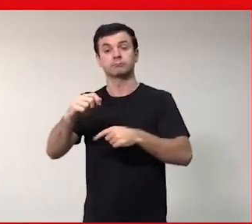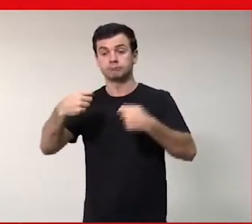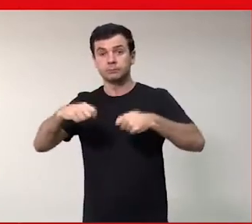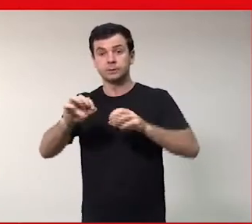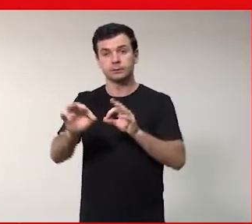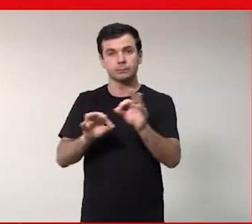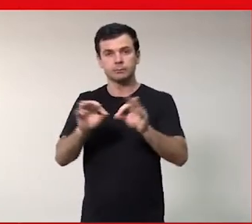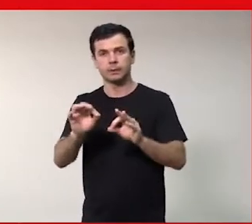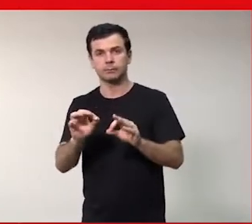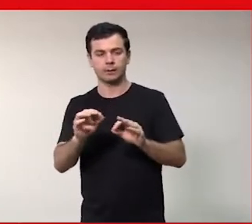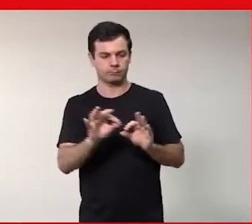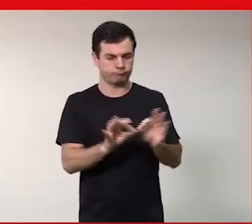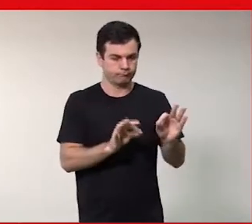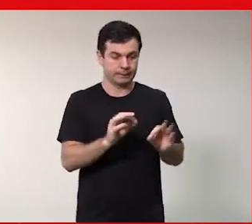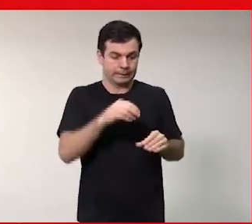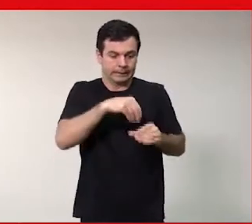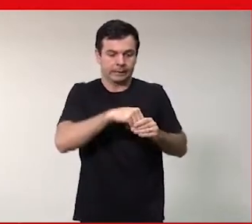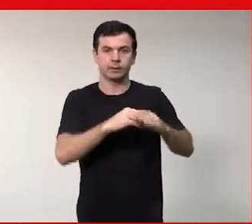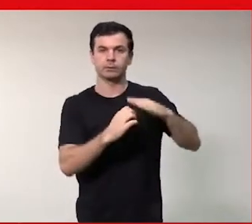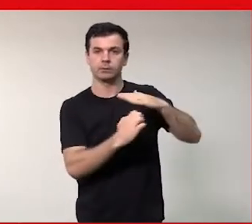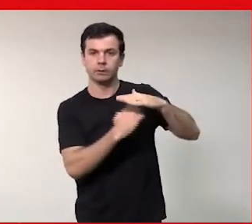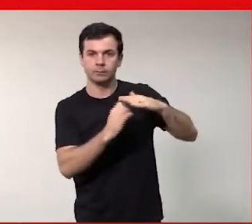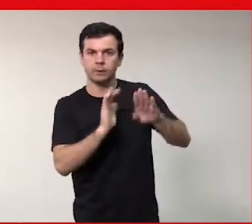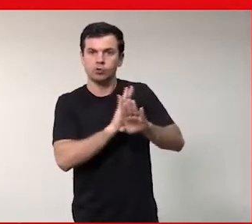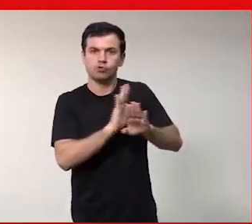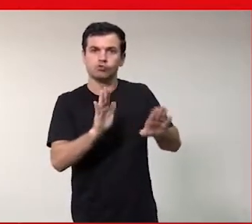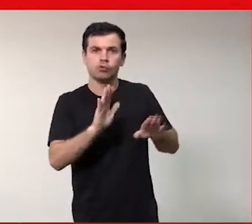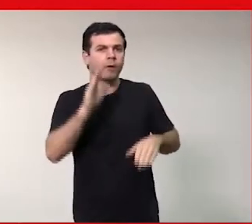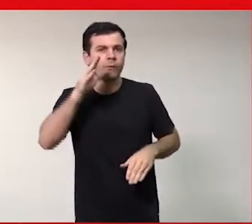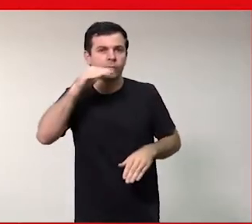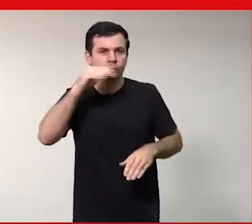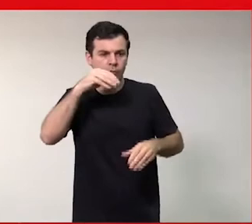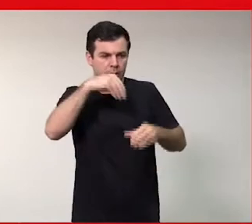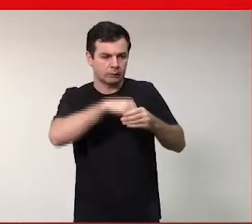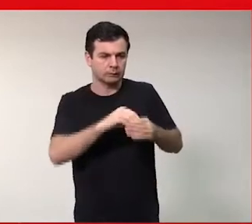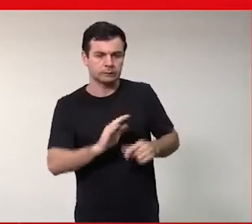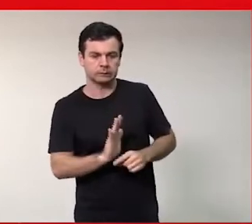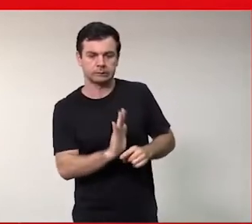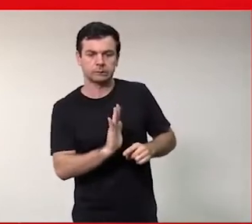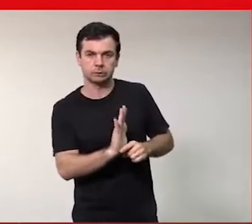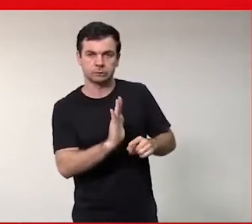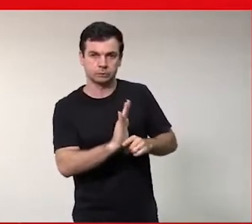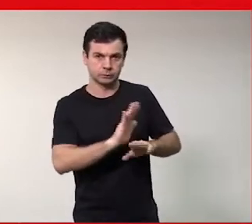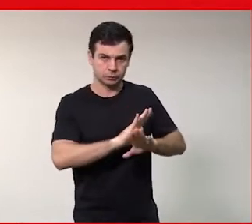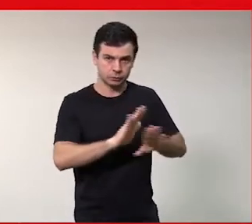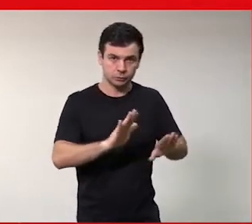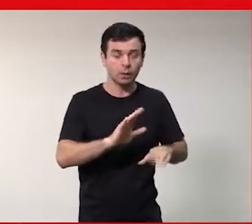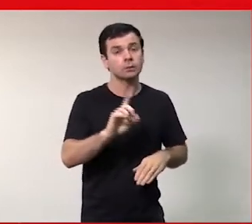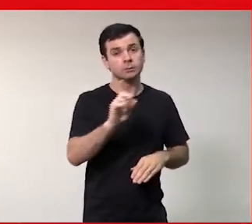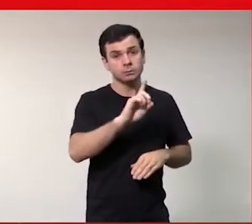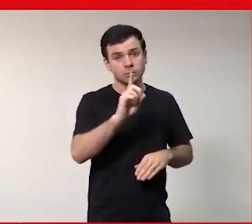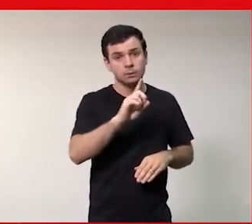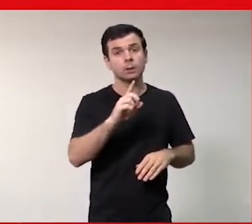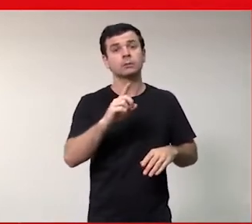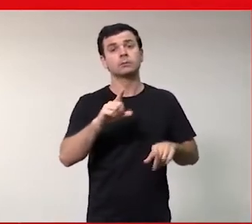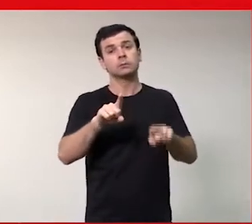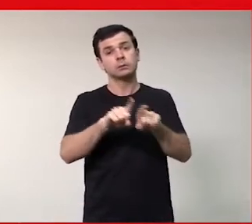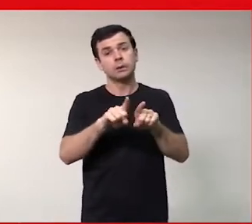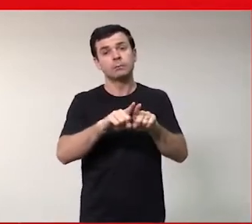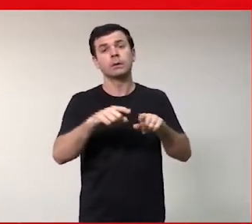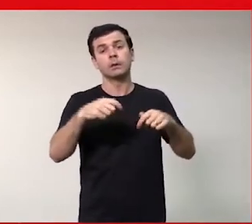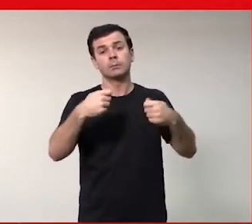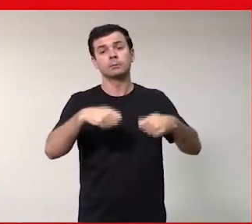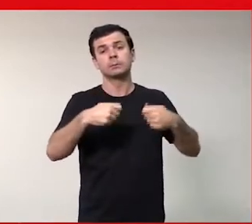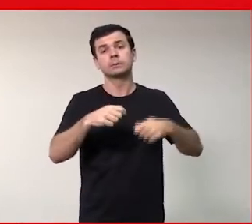internos que ajudem não só internamente as suas próprias instituições a arrancar essa presença da